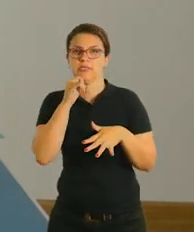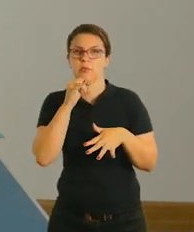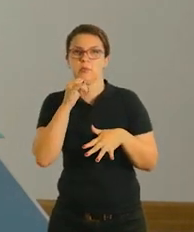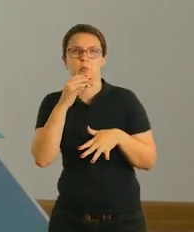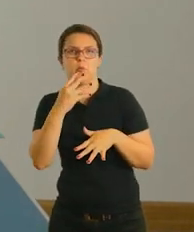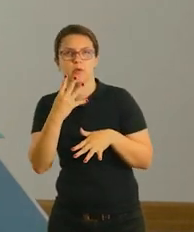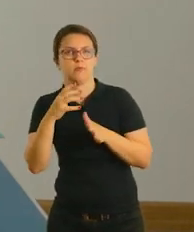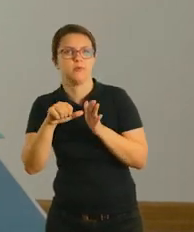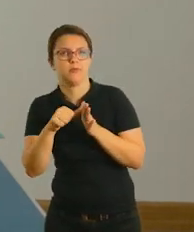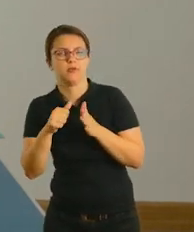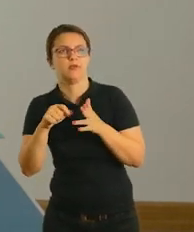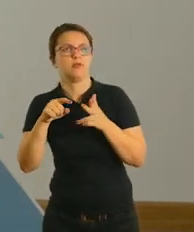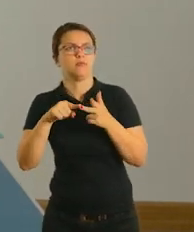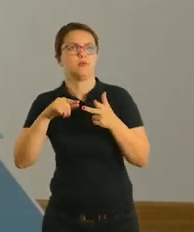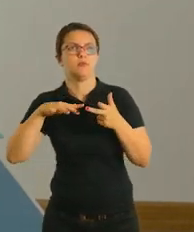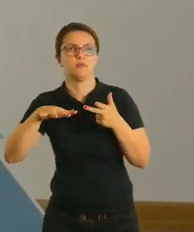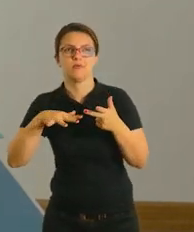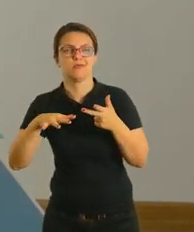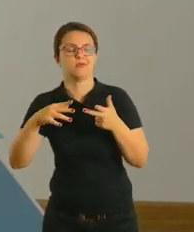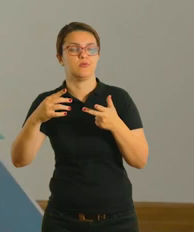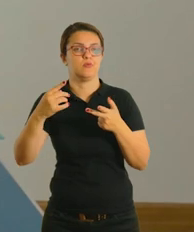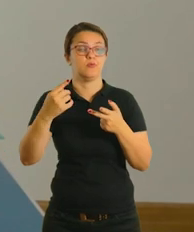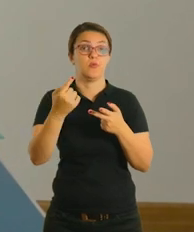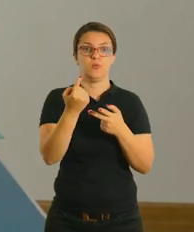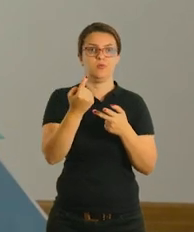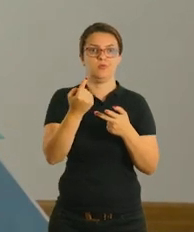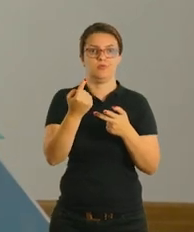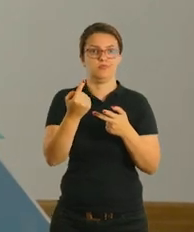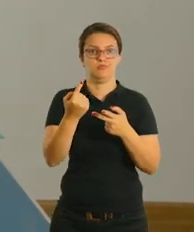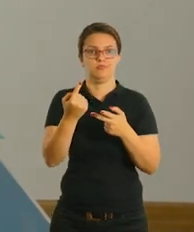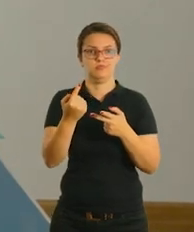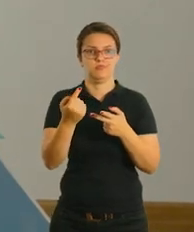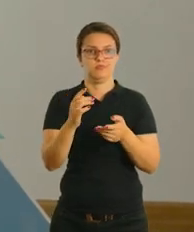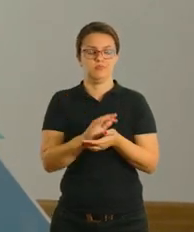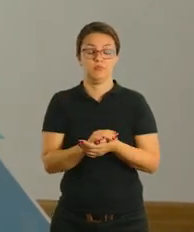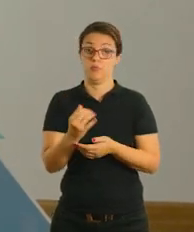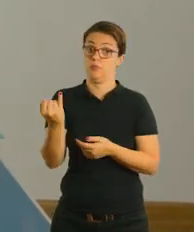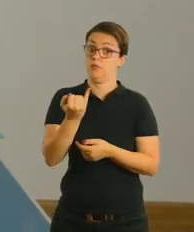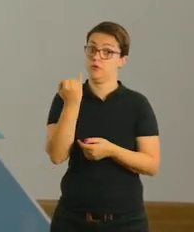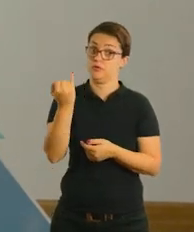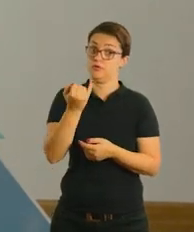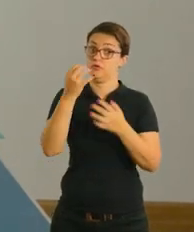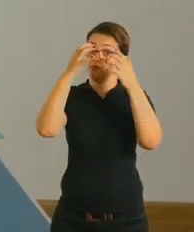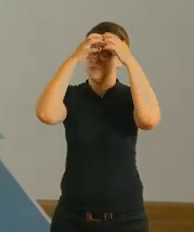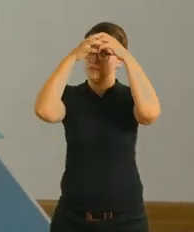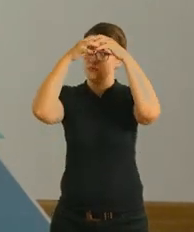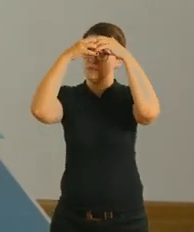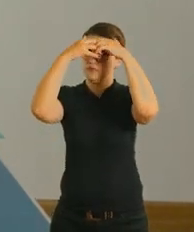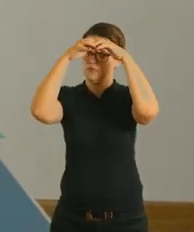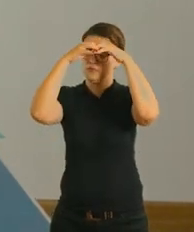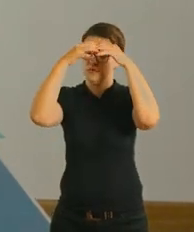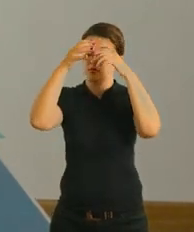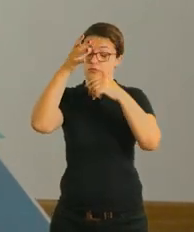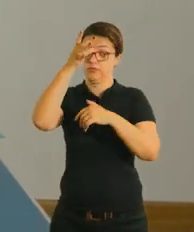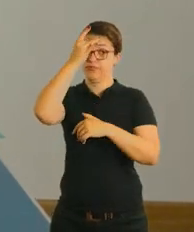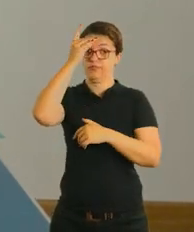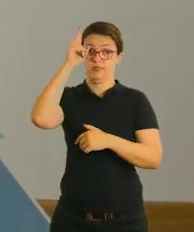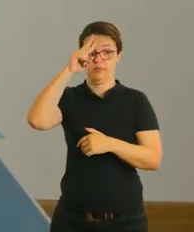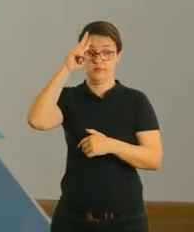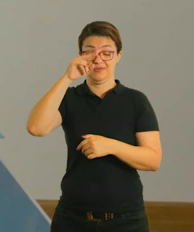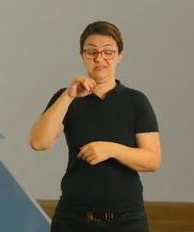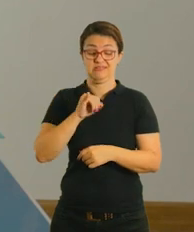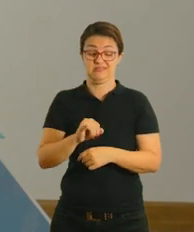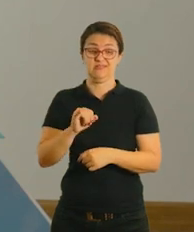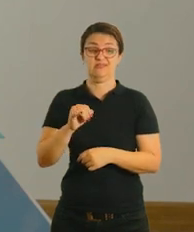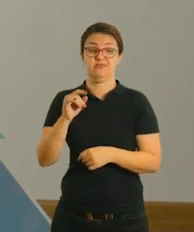posição número 4, depois ela lembrou da número 1, ótimo. O importante é ela treinar essa memória, tá? Se ela apresentar